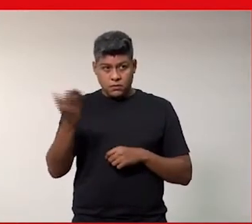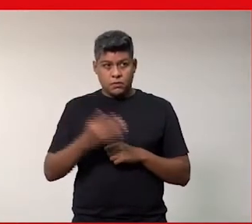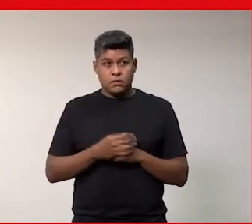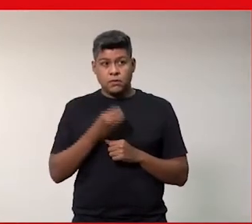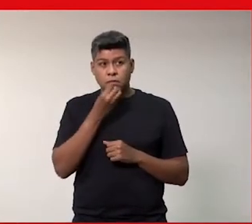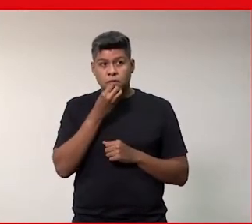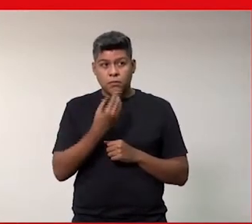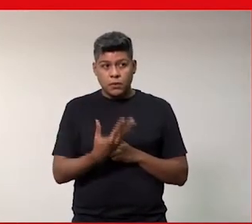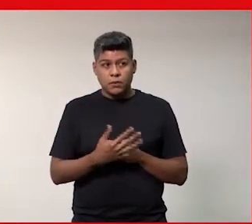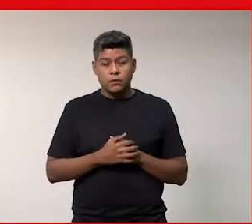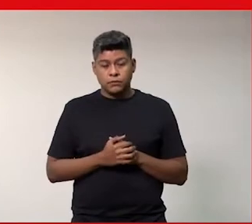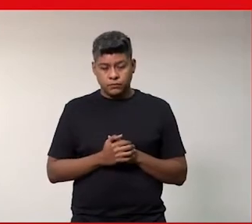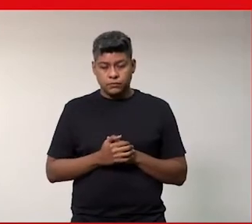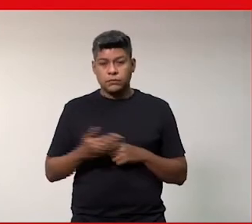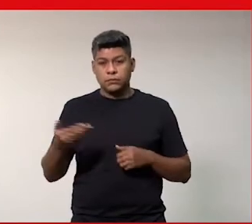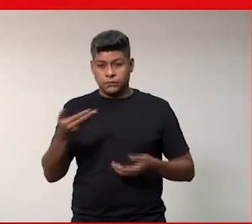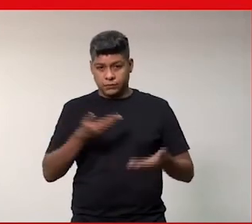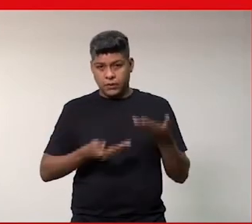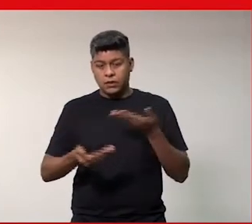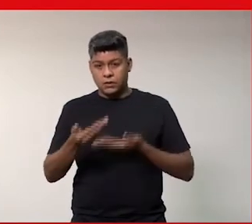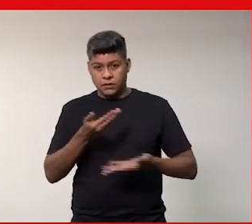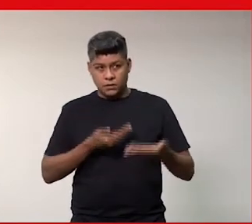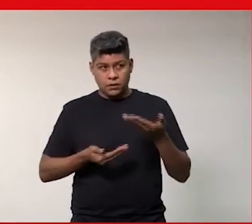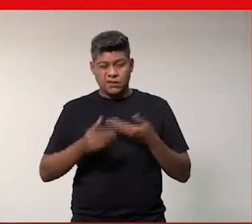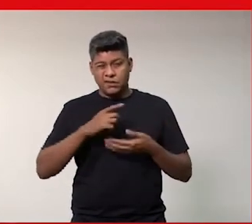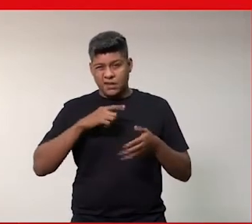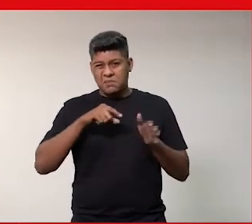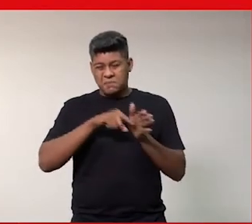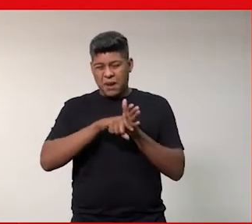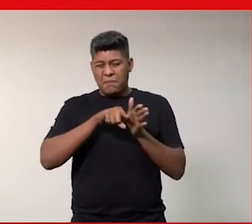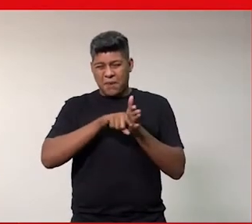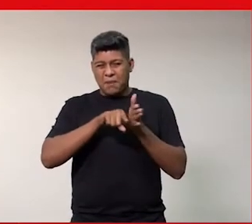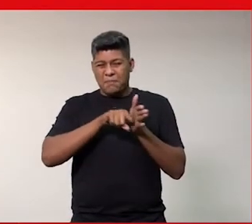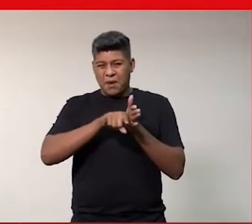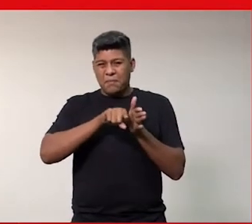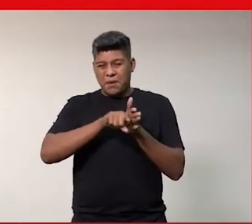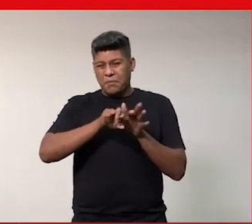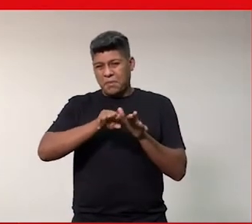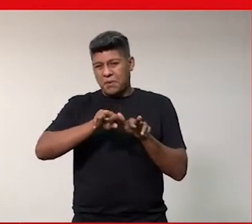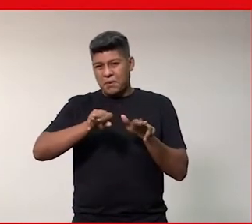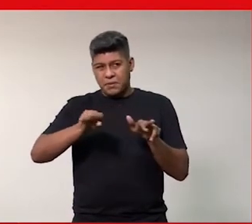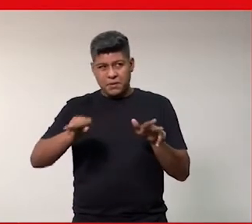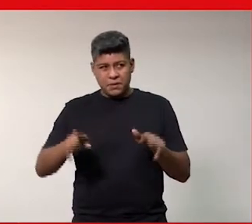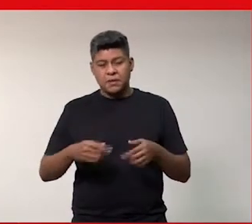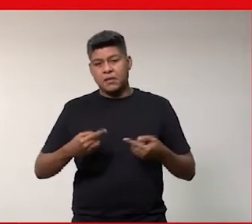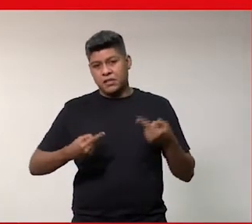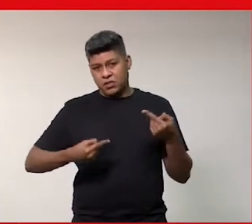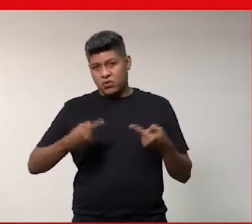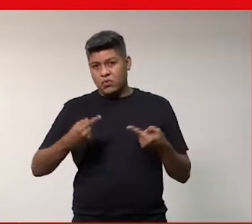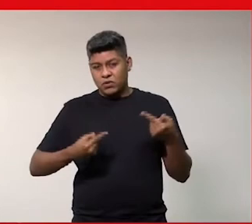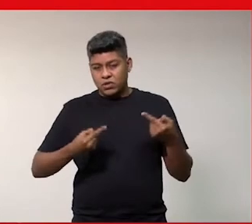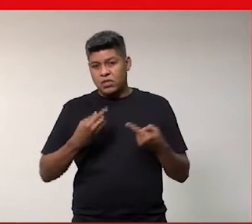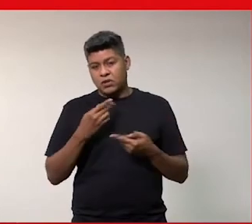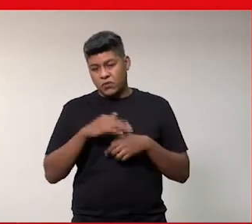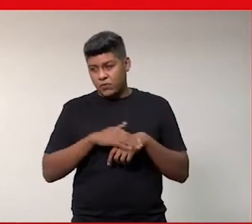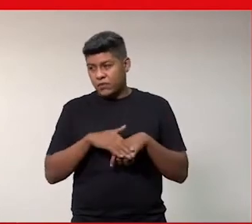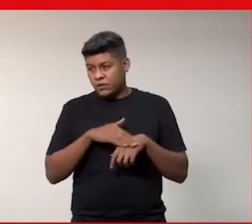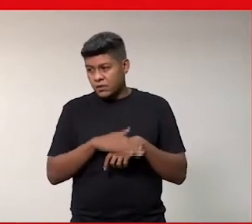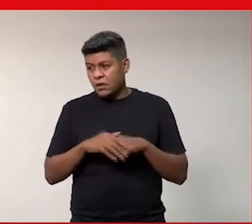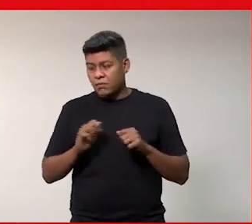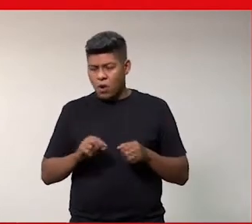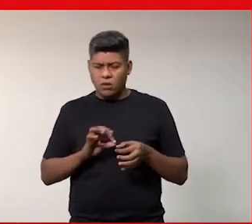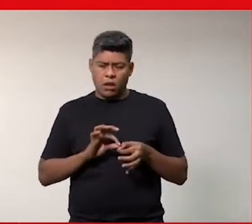muito bom essa interação a gente tem muitas perguntas ainda para discutir né se poderia